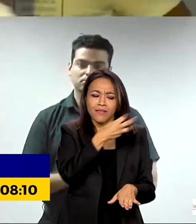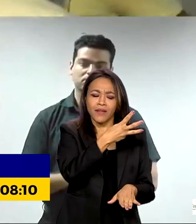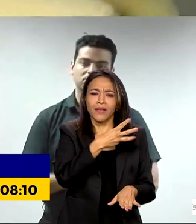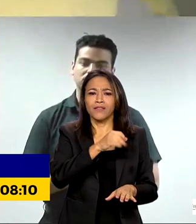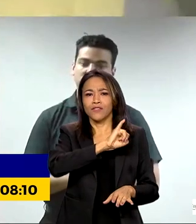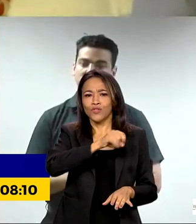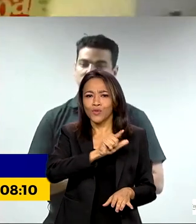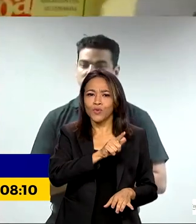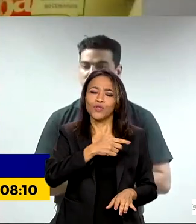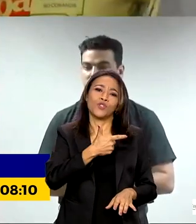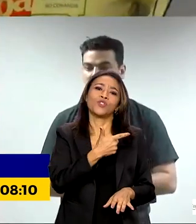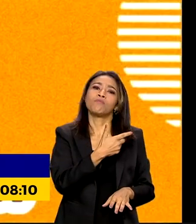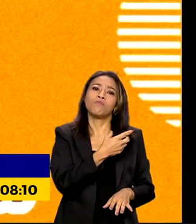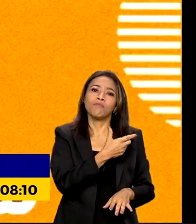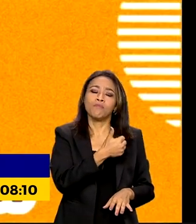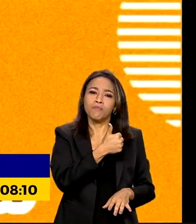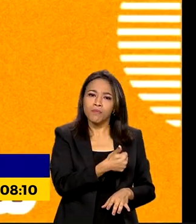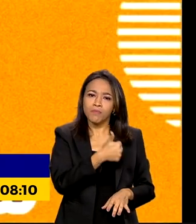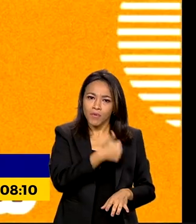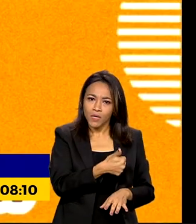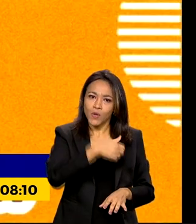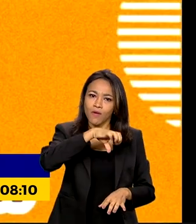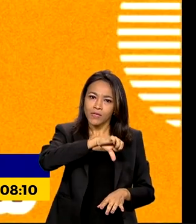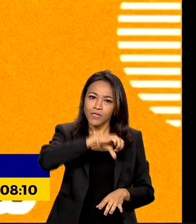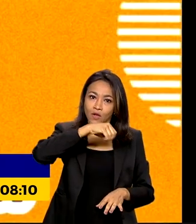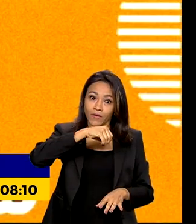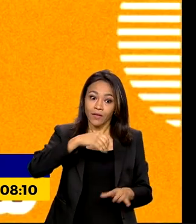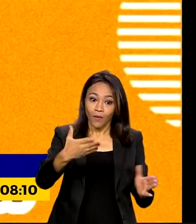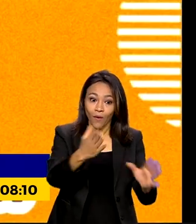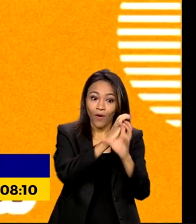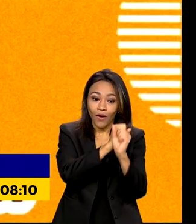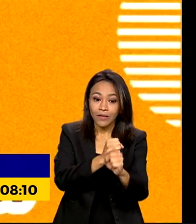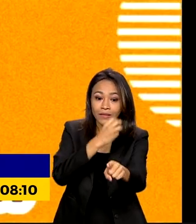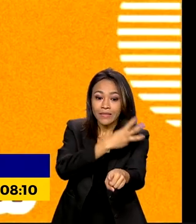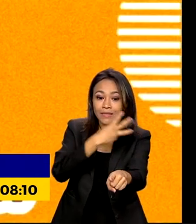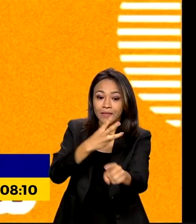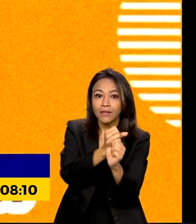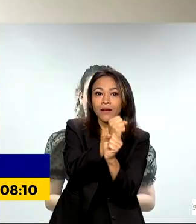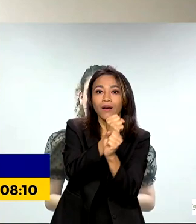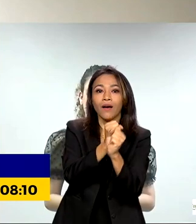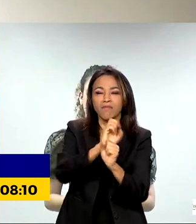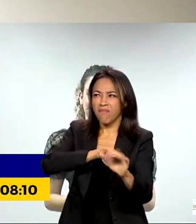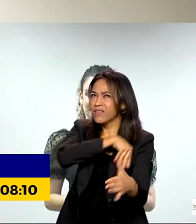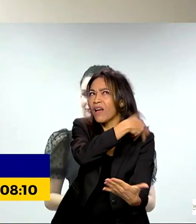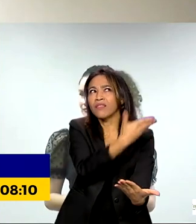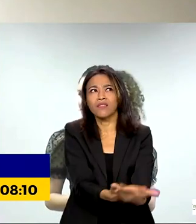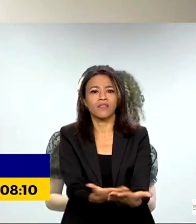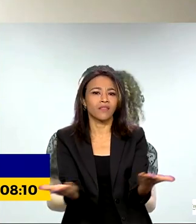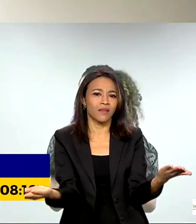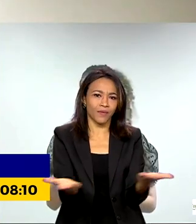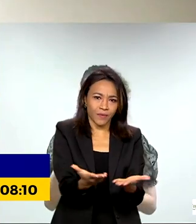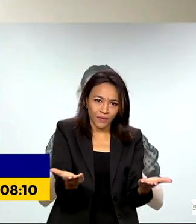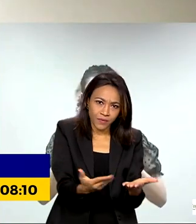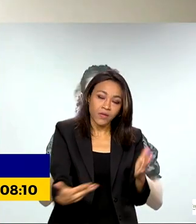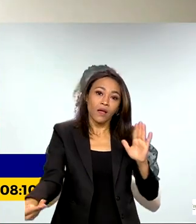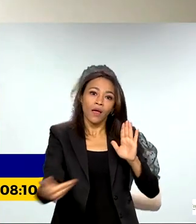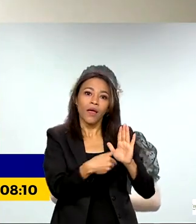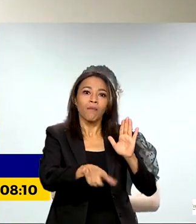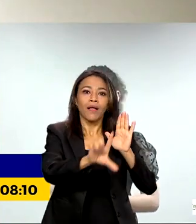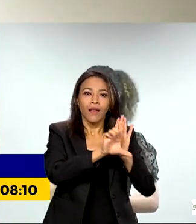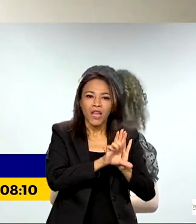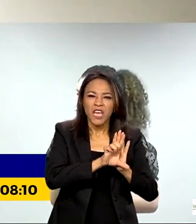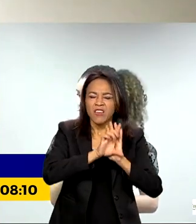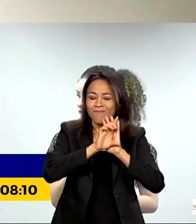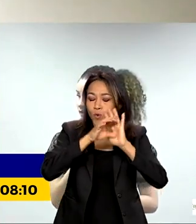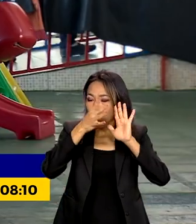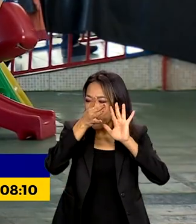julho de 1990, está com 33 anos. Mas até hoje, é uma das legislações mais